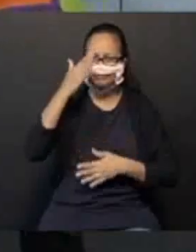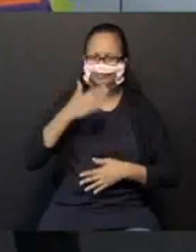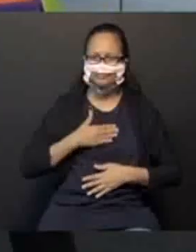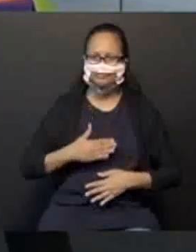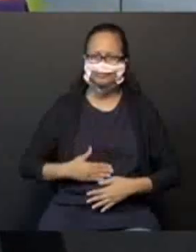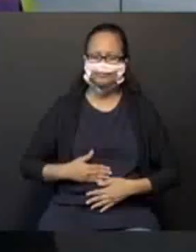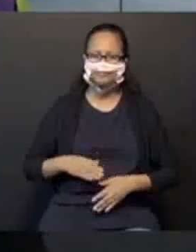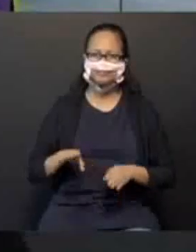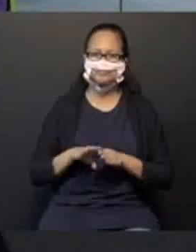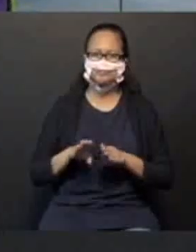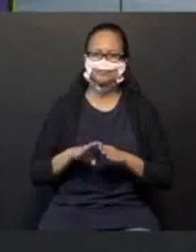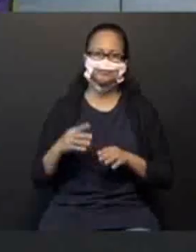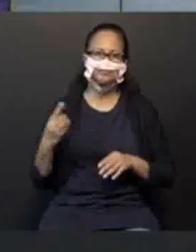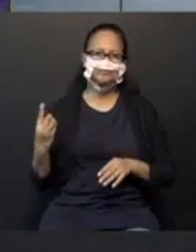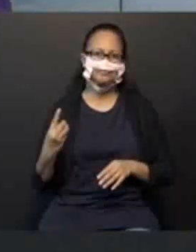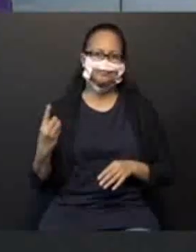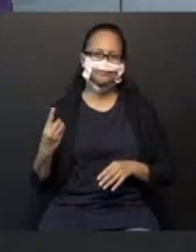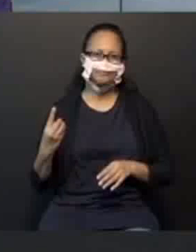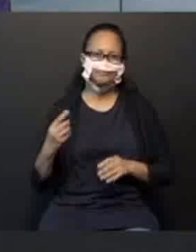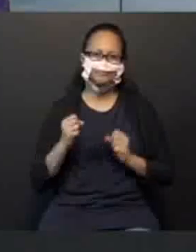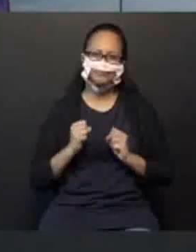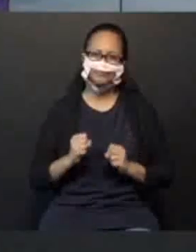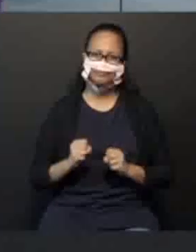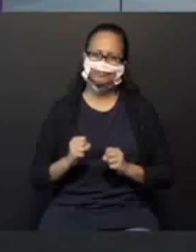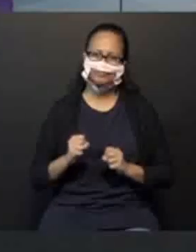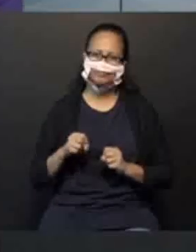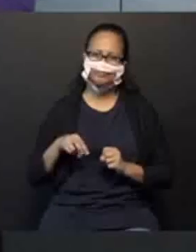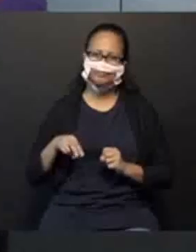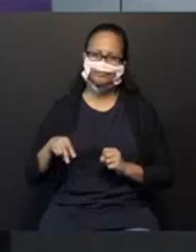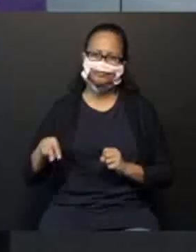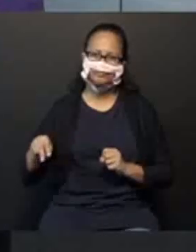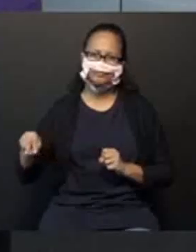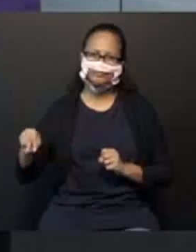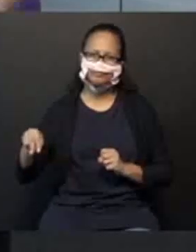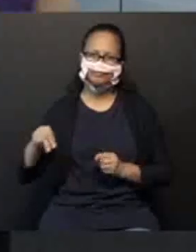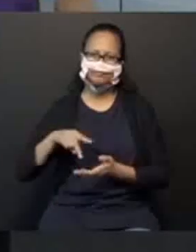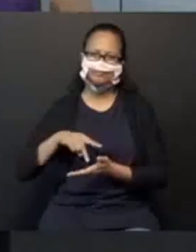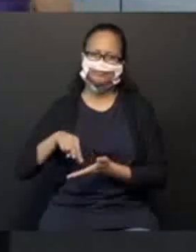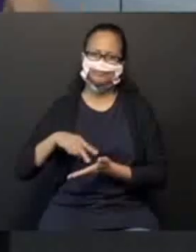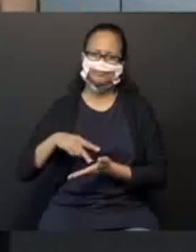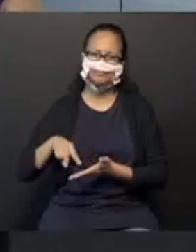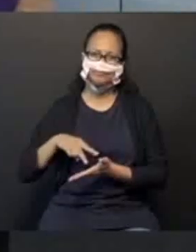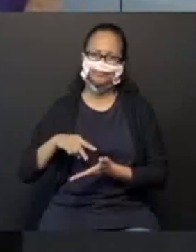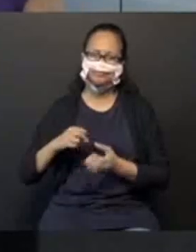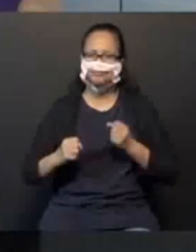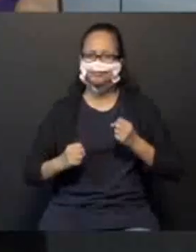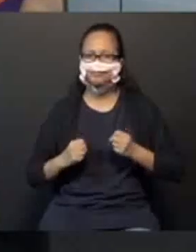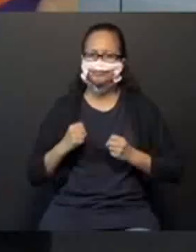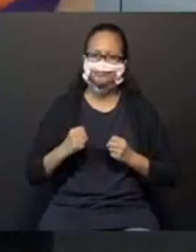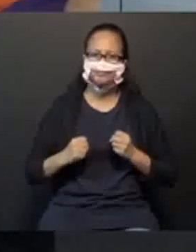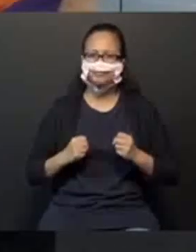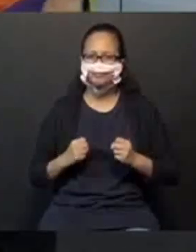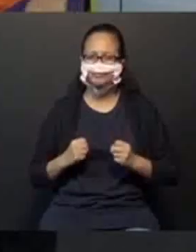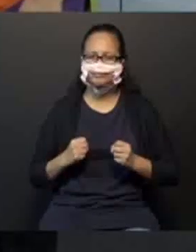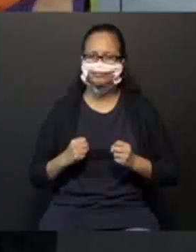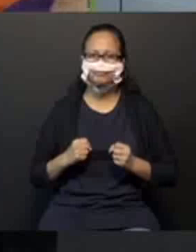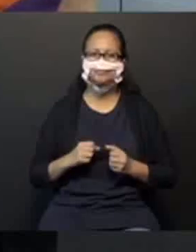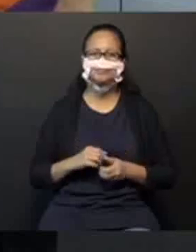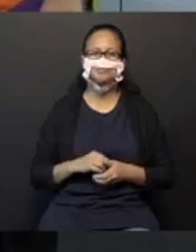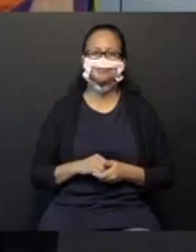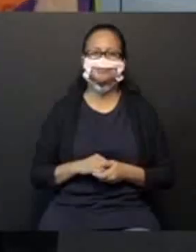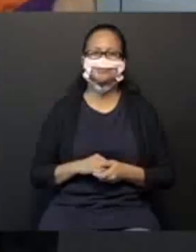único. Com ele, você pode caminhar, dançar, correr. Para conseguir